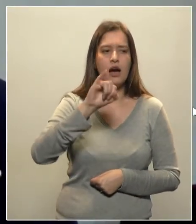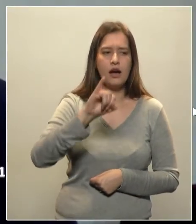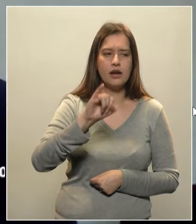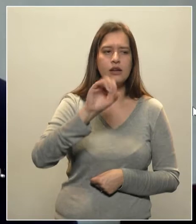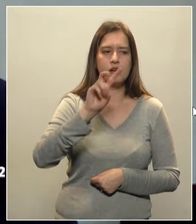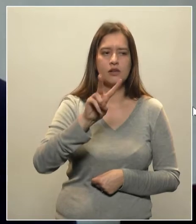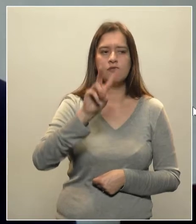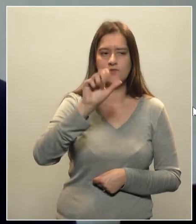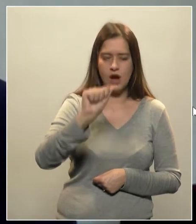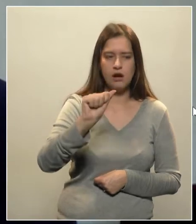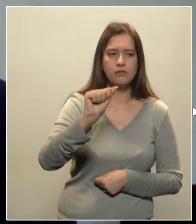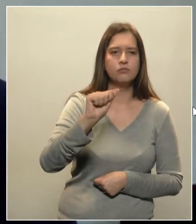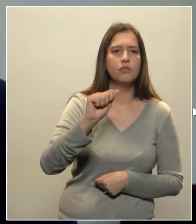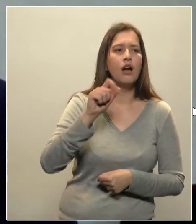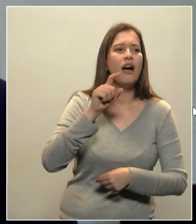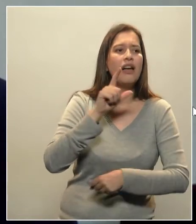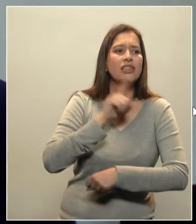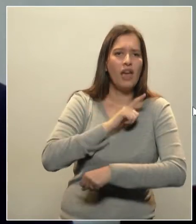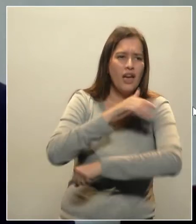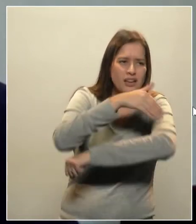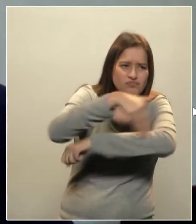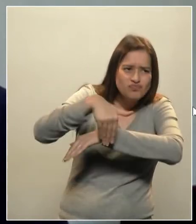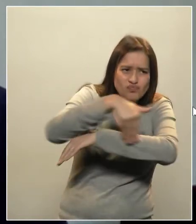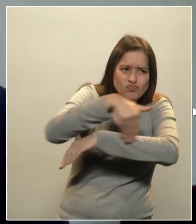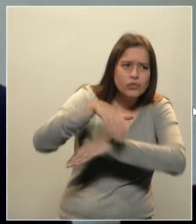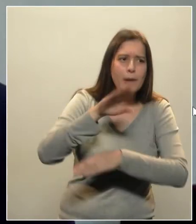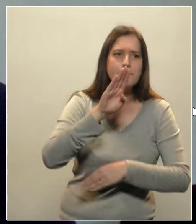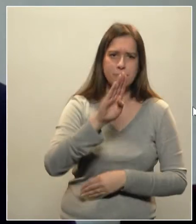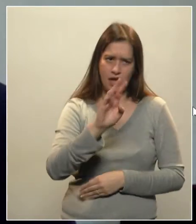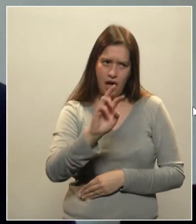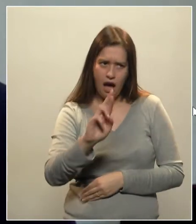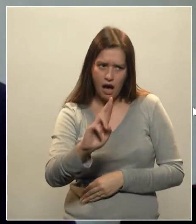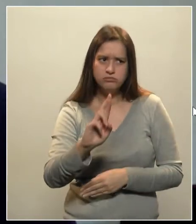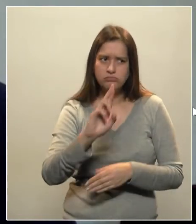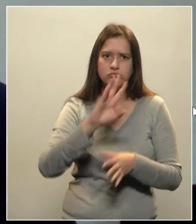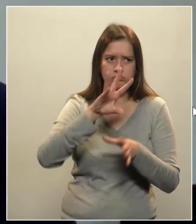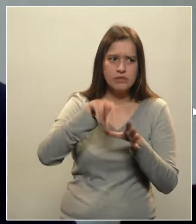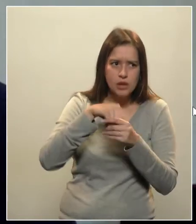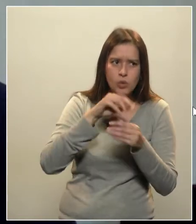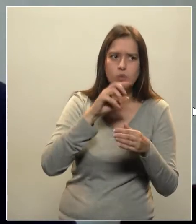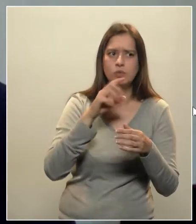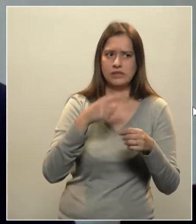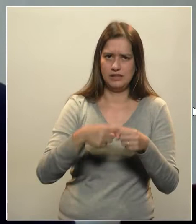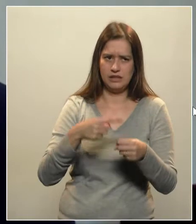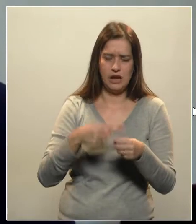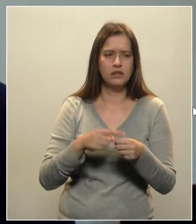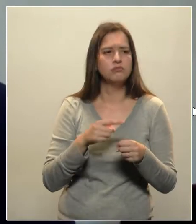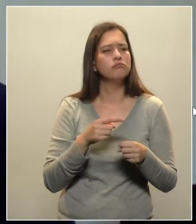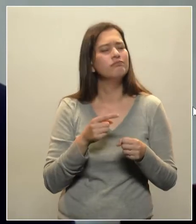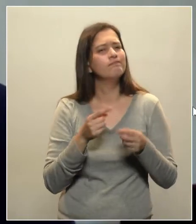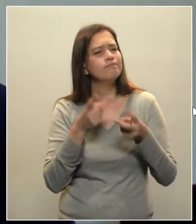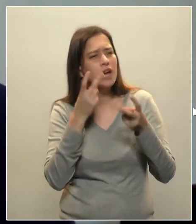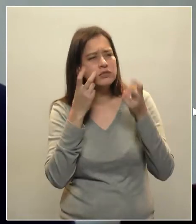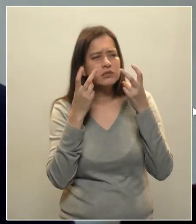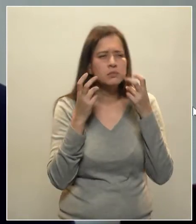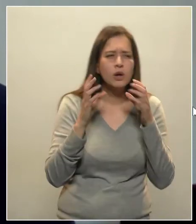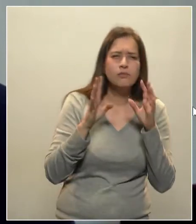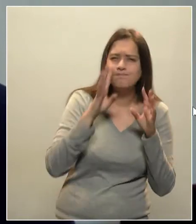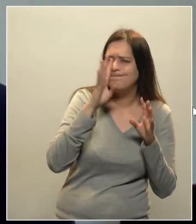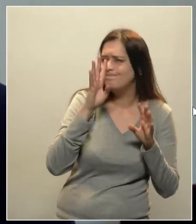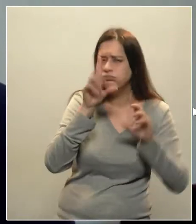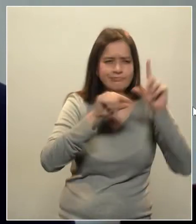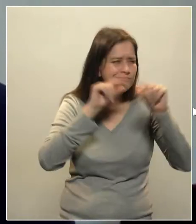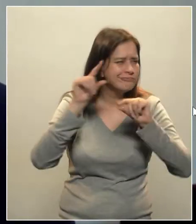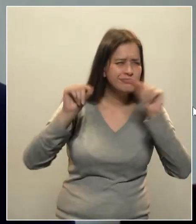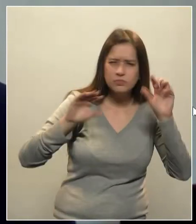E assim, pelo que a gente observou, de modo aleatório. Cidade como Cianorte, como